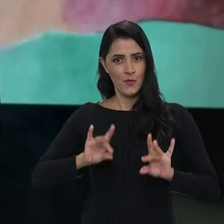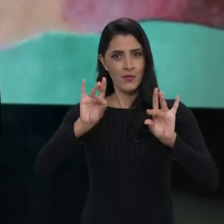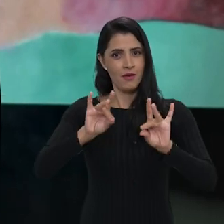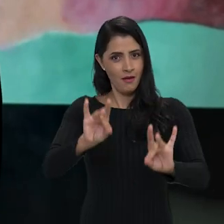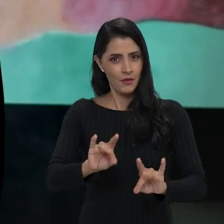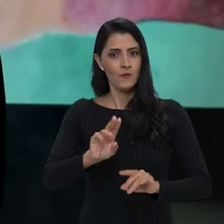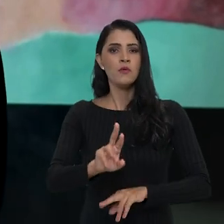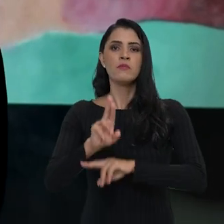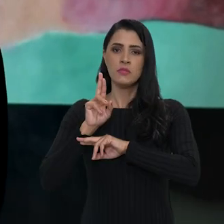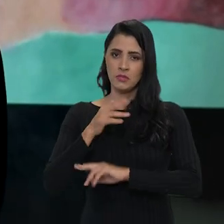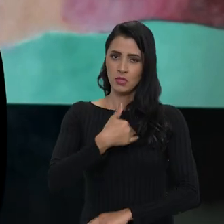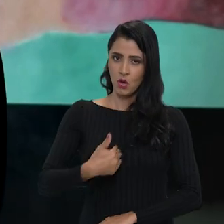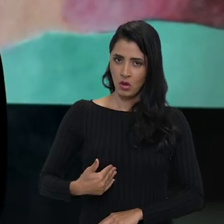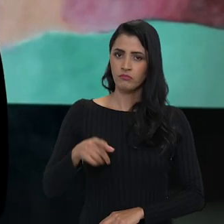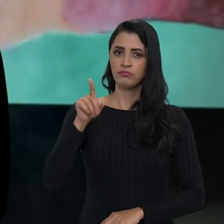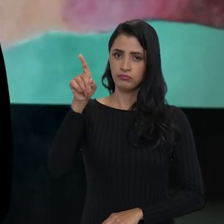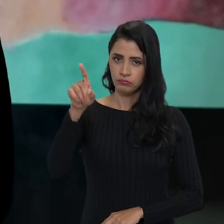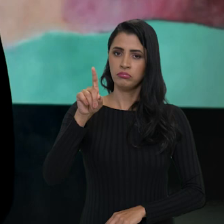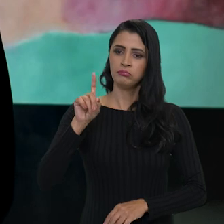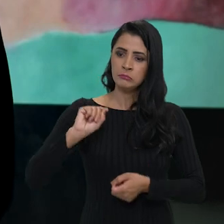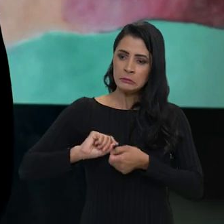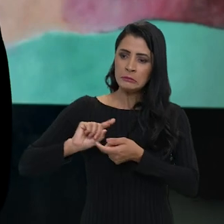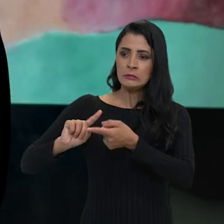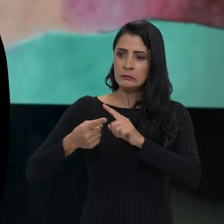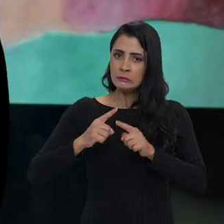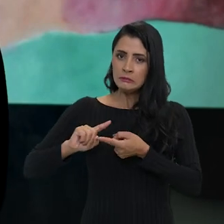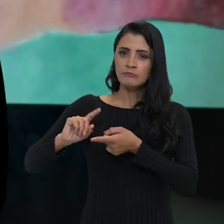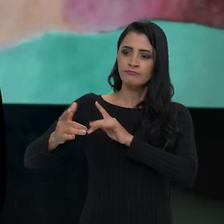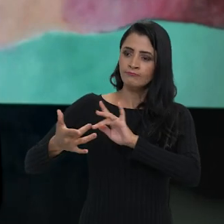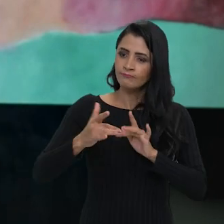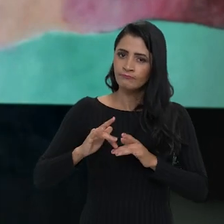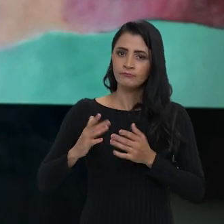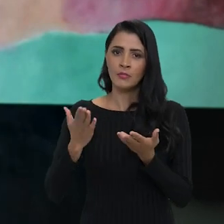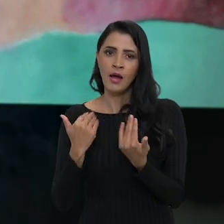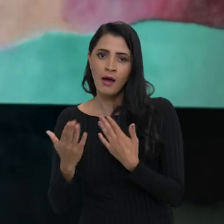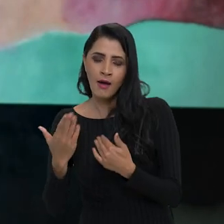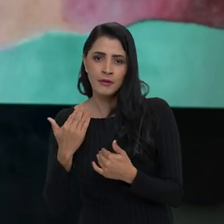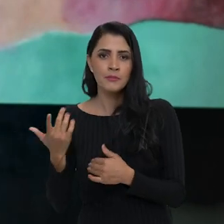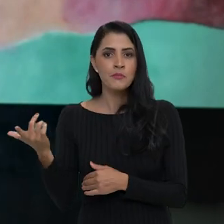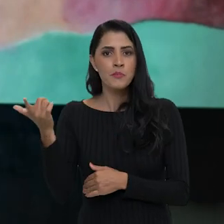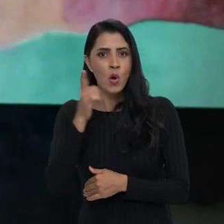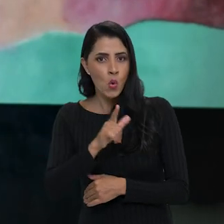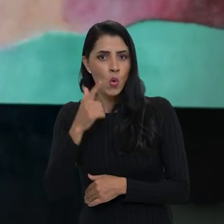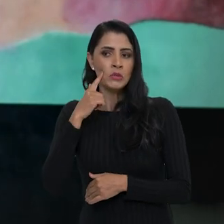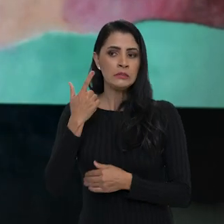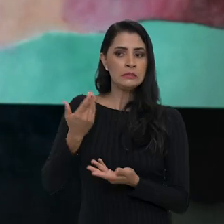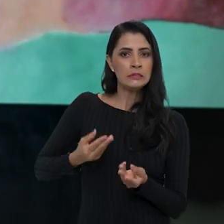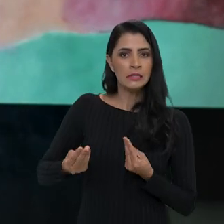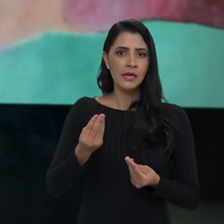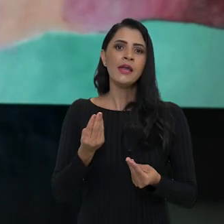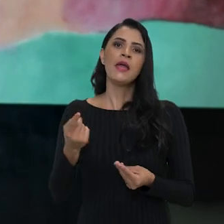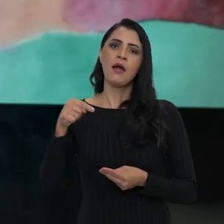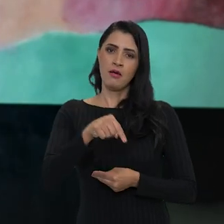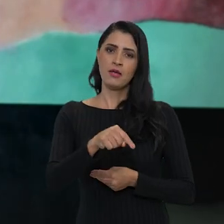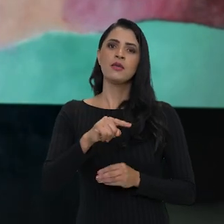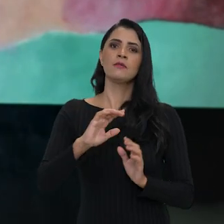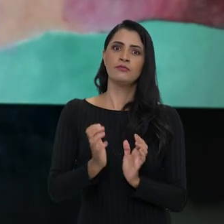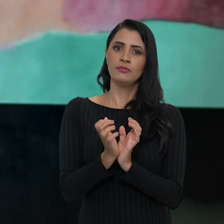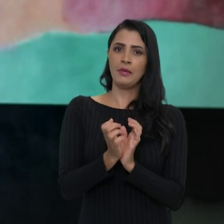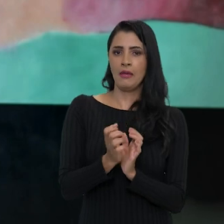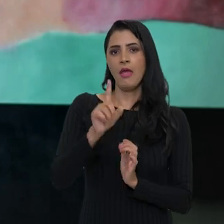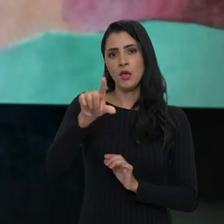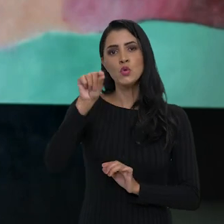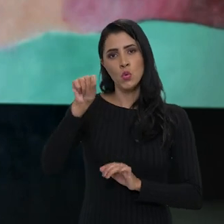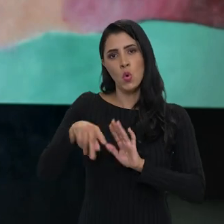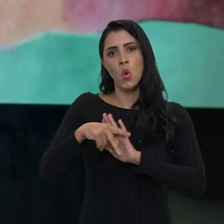e representar o governo e fazer todos os contatos e todas as conversas para buscar viabilizar isso. é uma